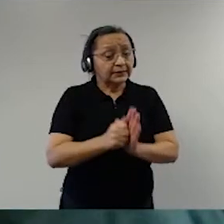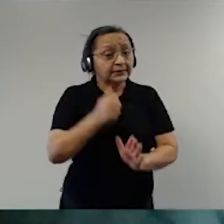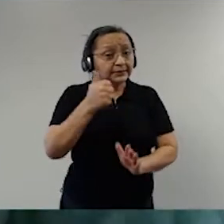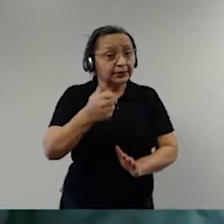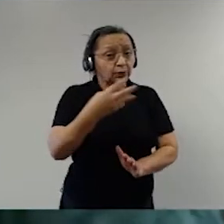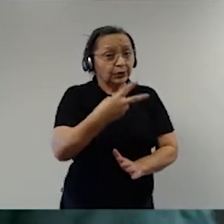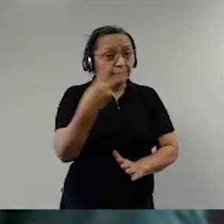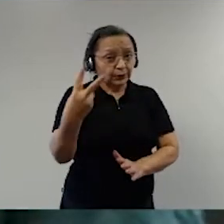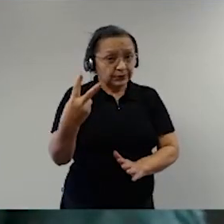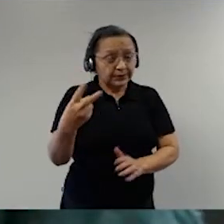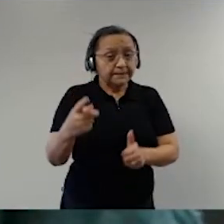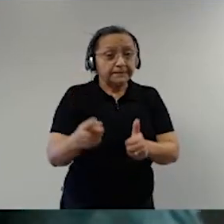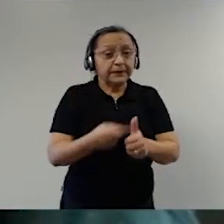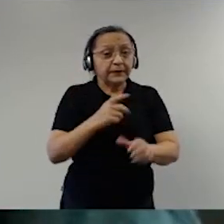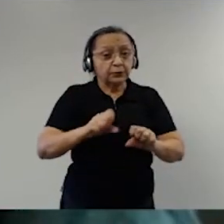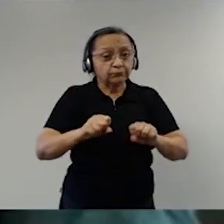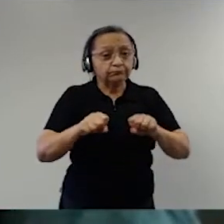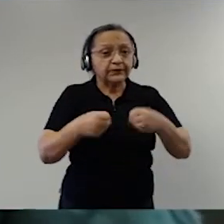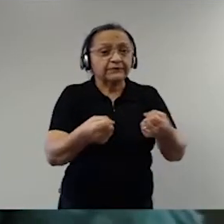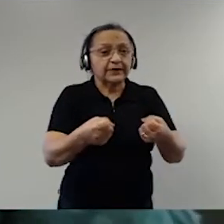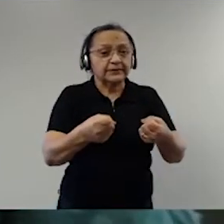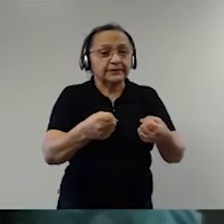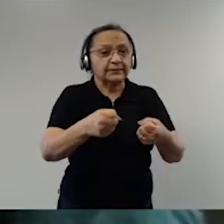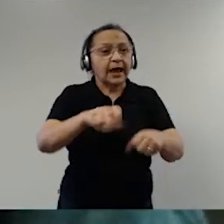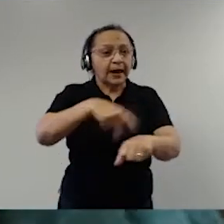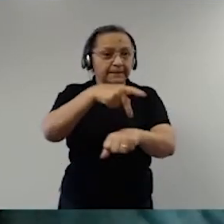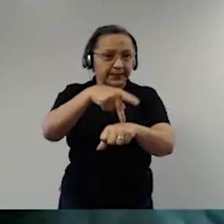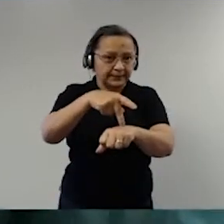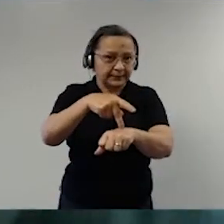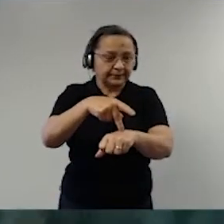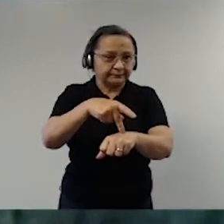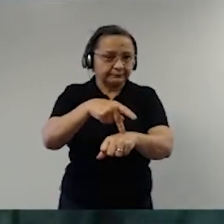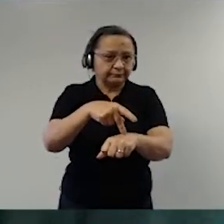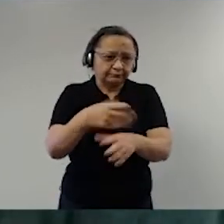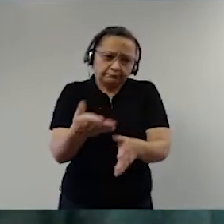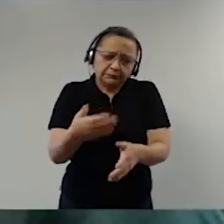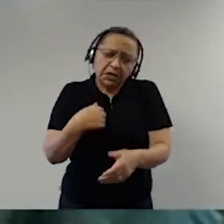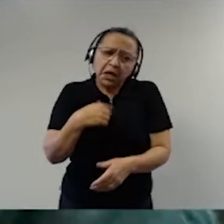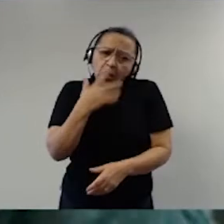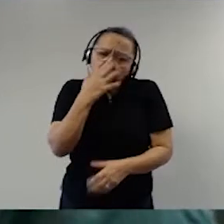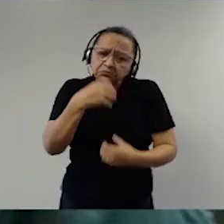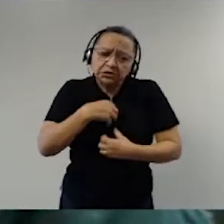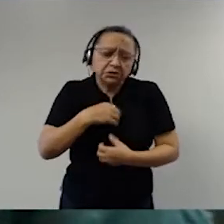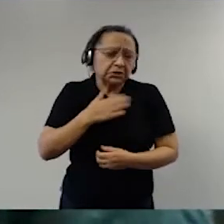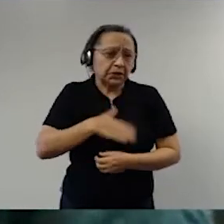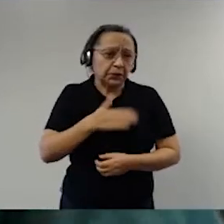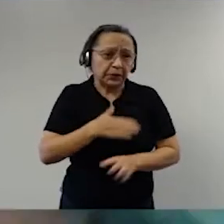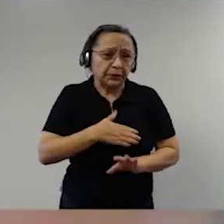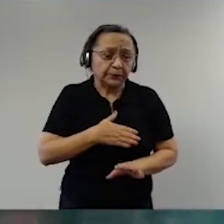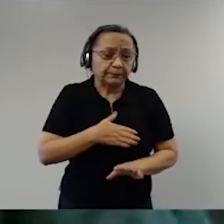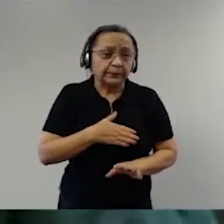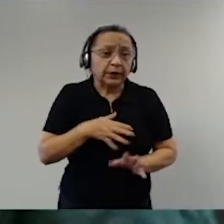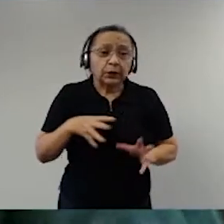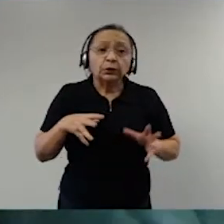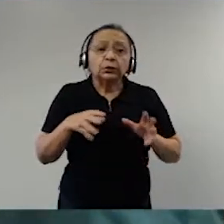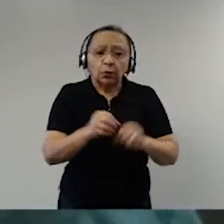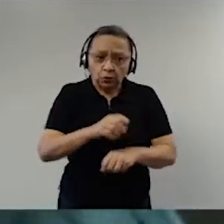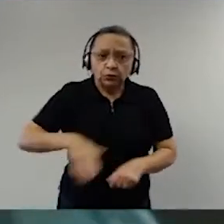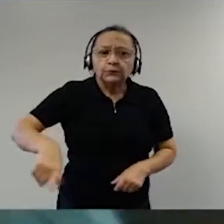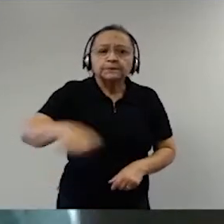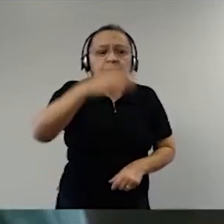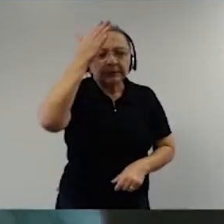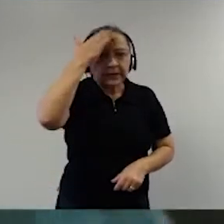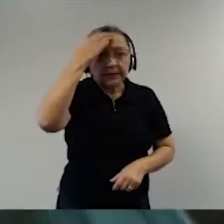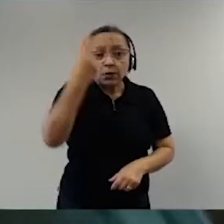Primeira defesa da pátria. Final do discurso. Isso me parece absolutamente tranquilo. Todos sabem. Uma